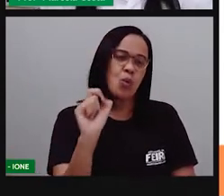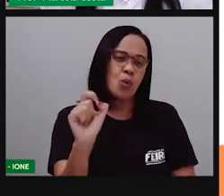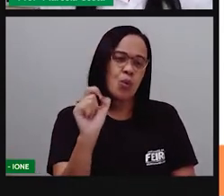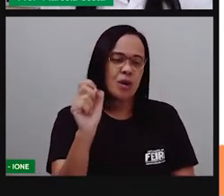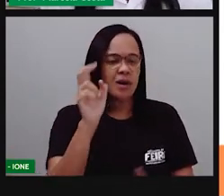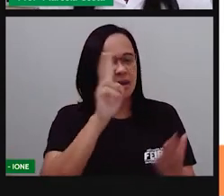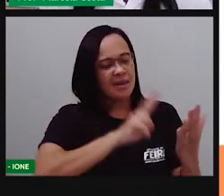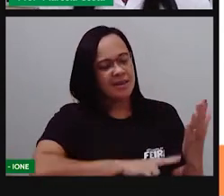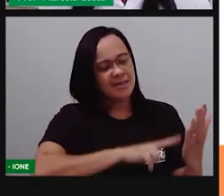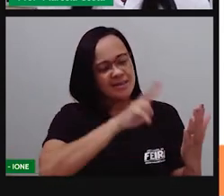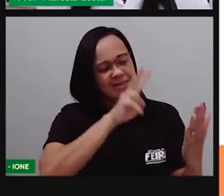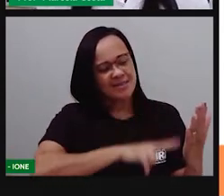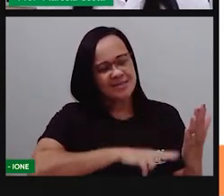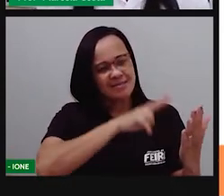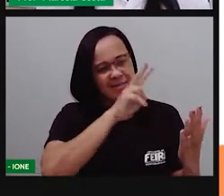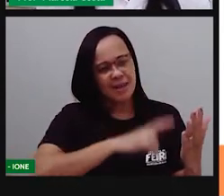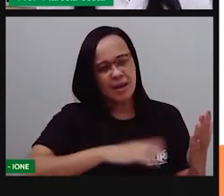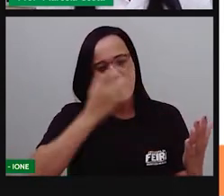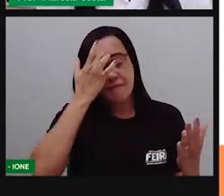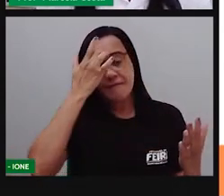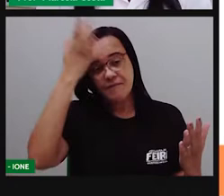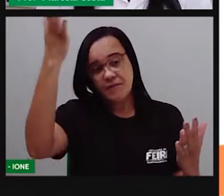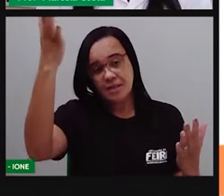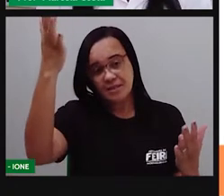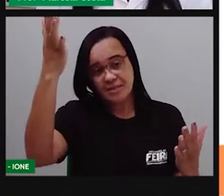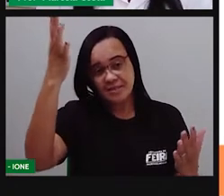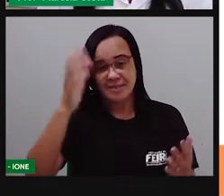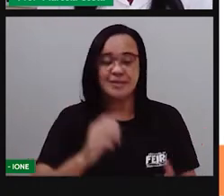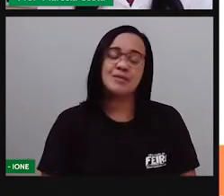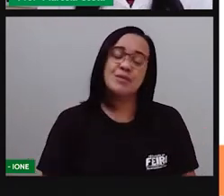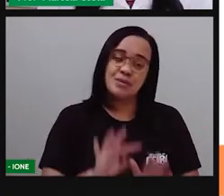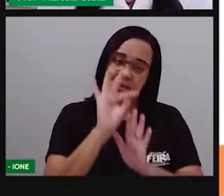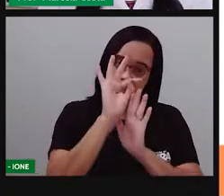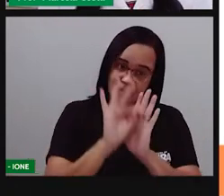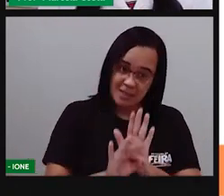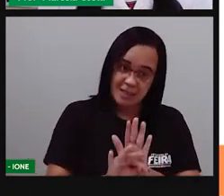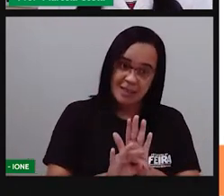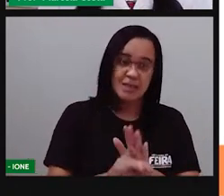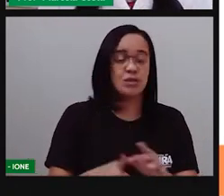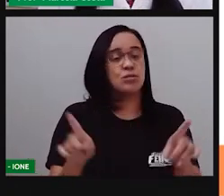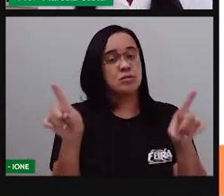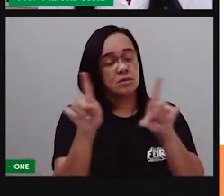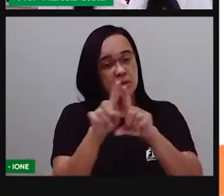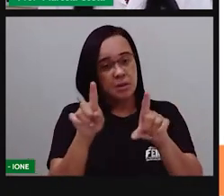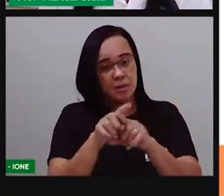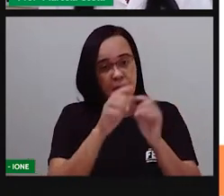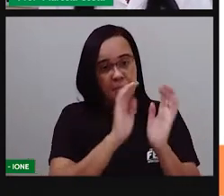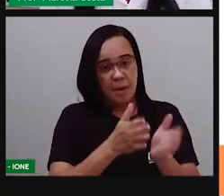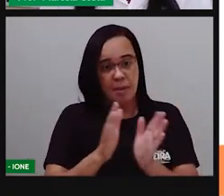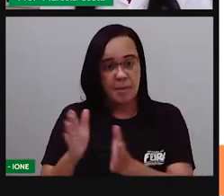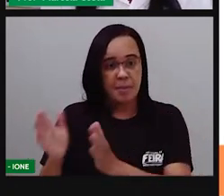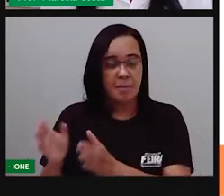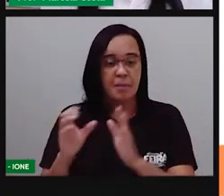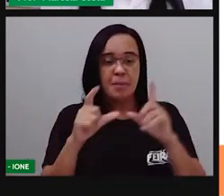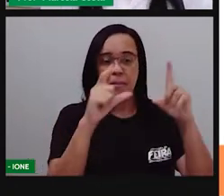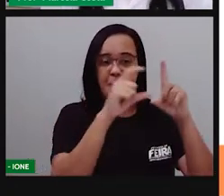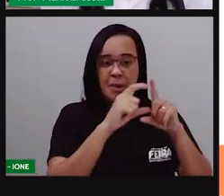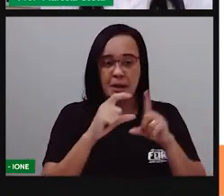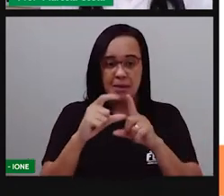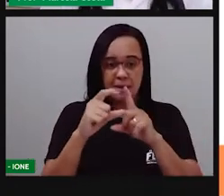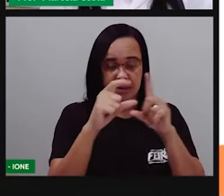fluente de alguns textos. Você também vai aprender a segmentar oralmente palavras em